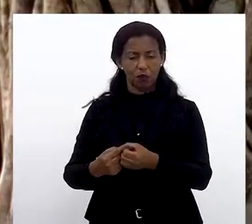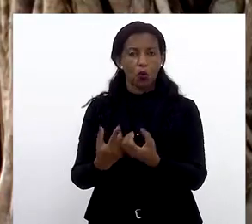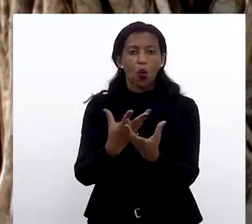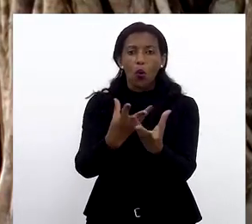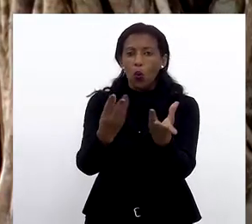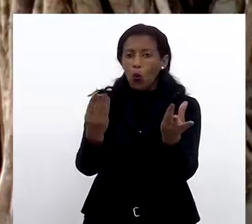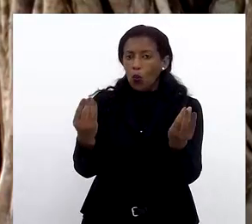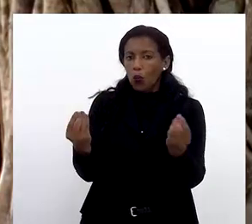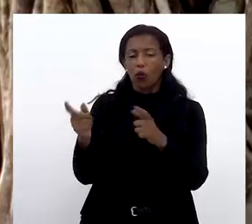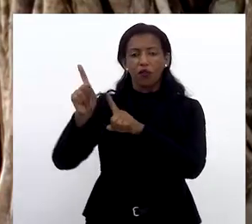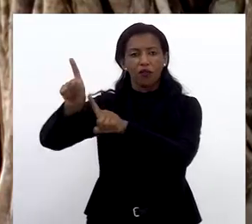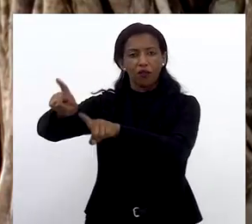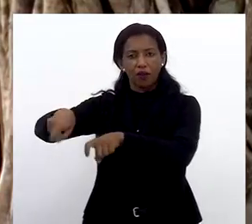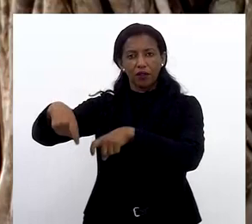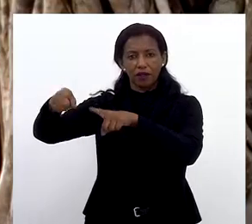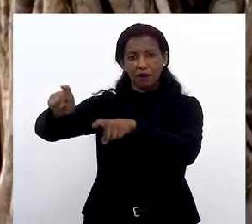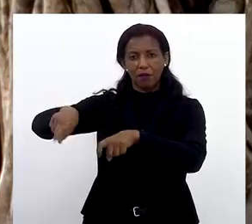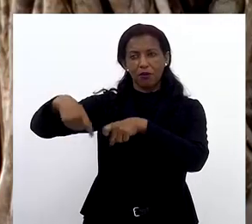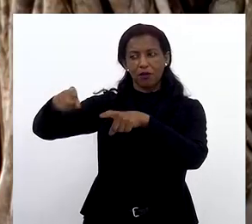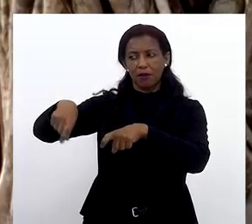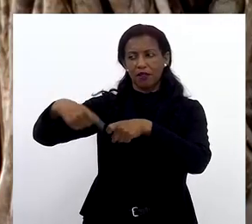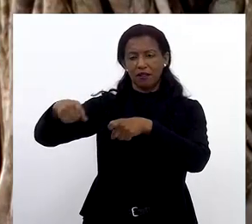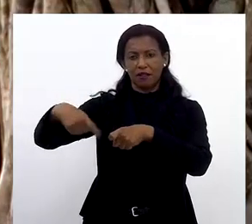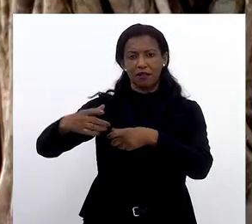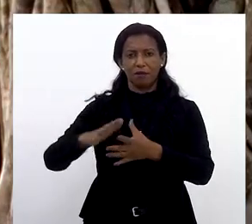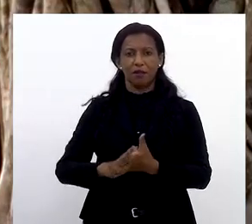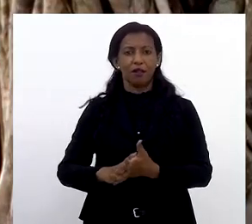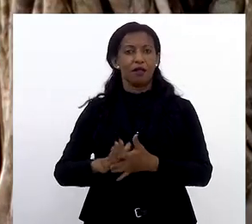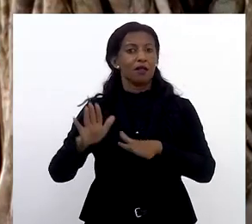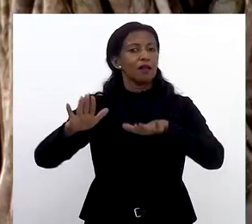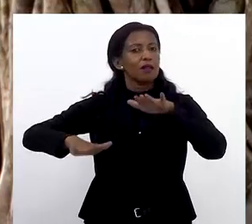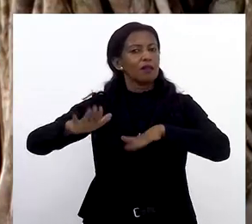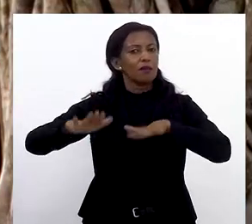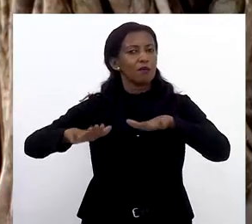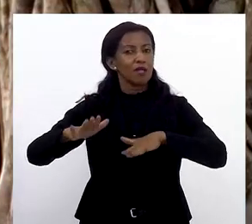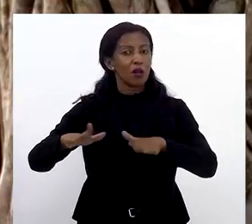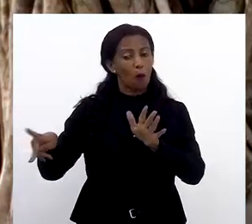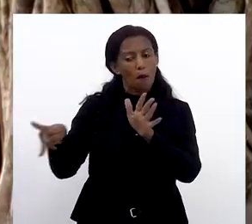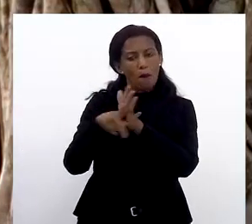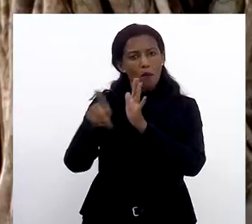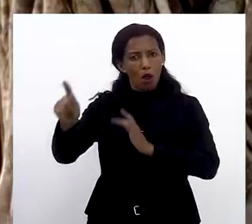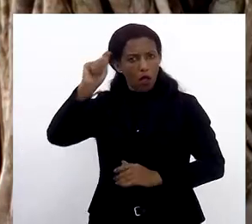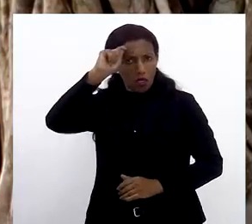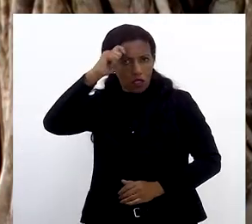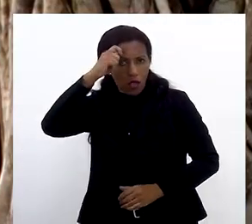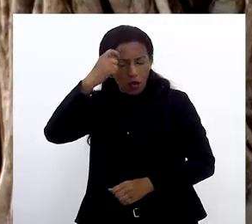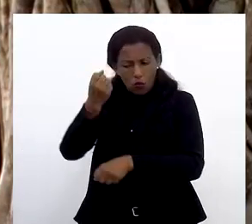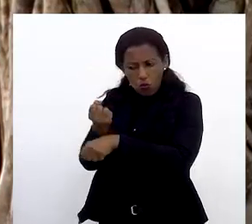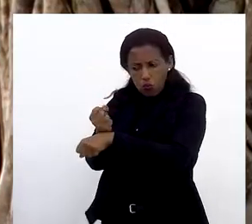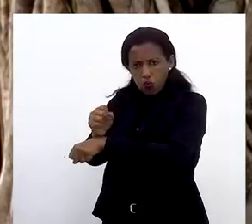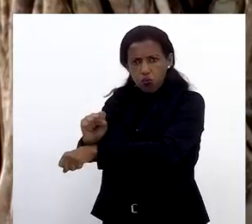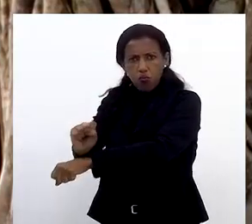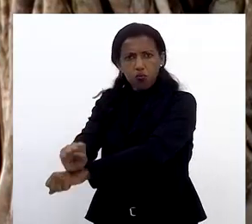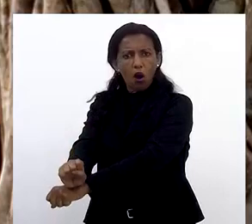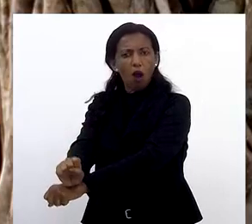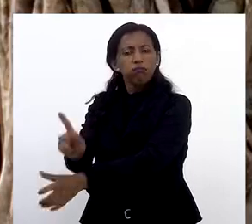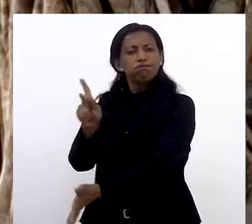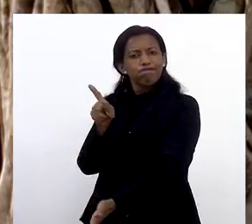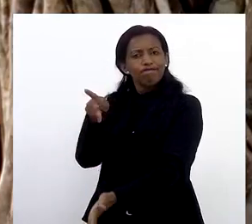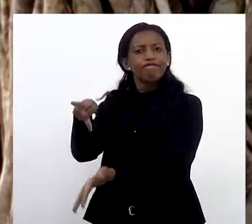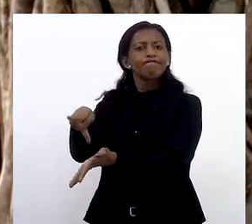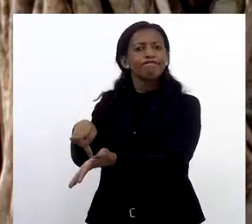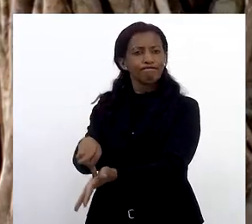fazendas maravilhosas que dependeram diretamente do negro. O escravo foi de fato